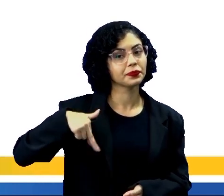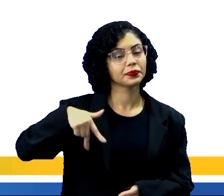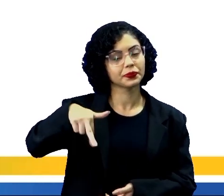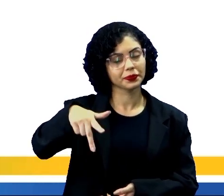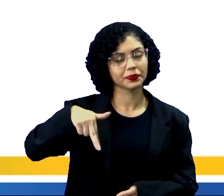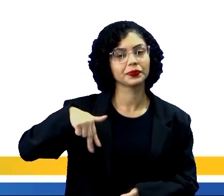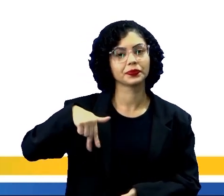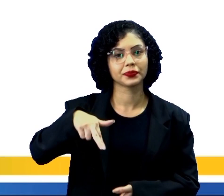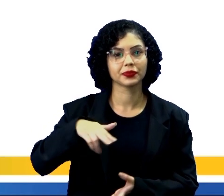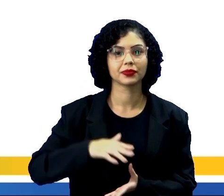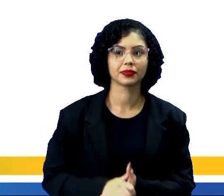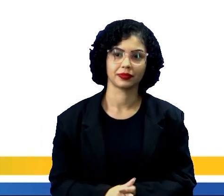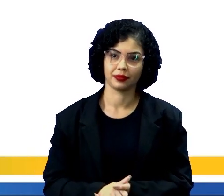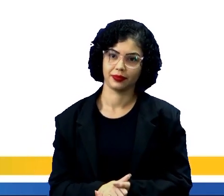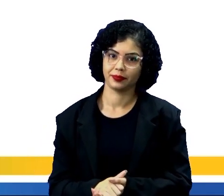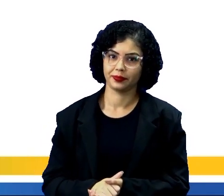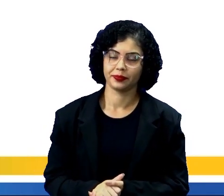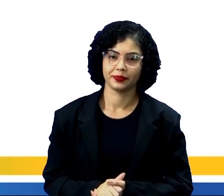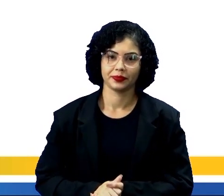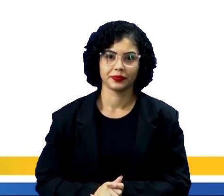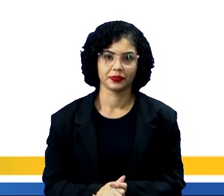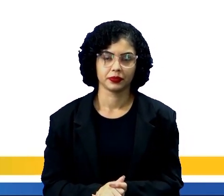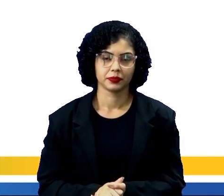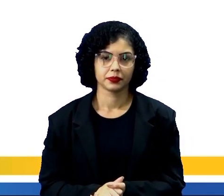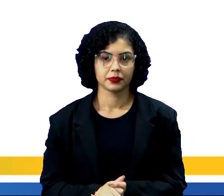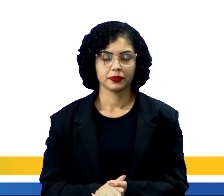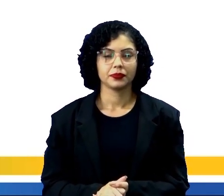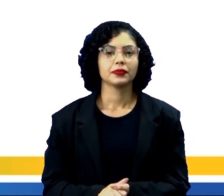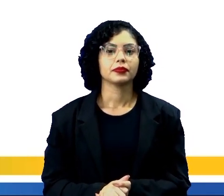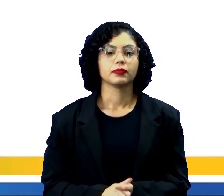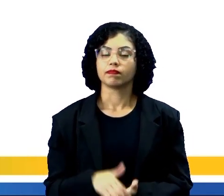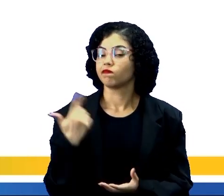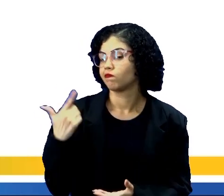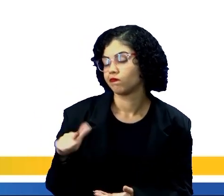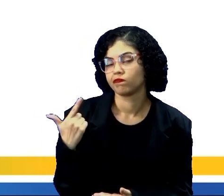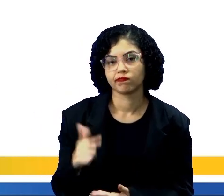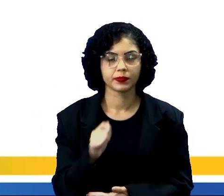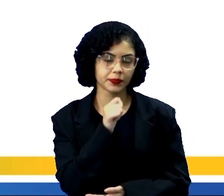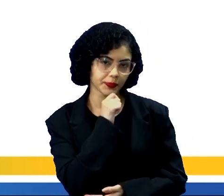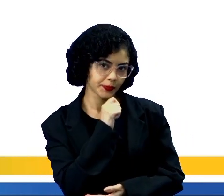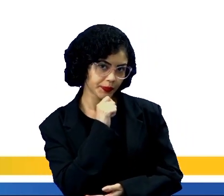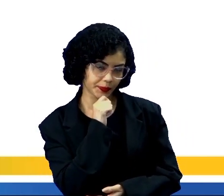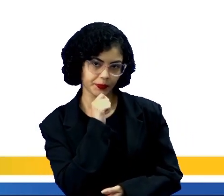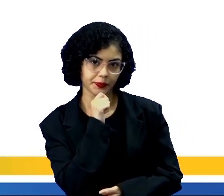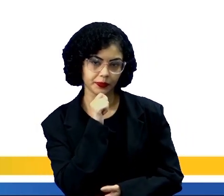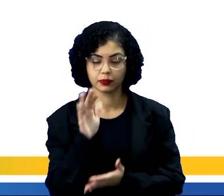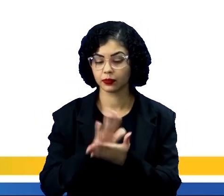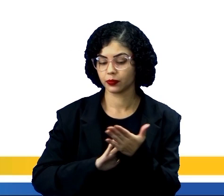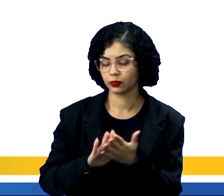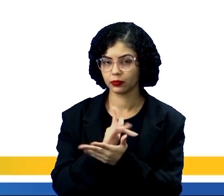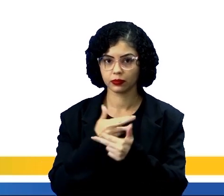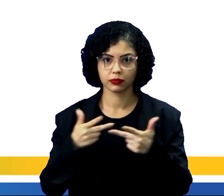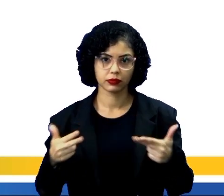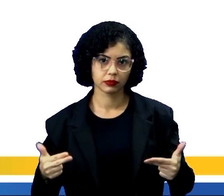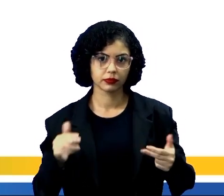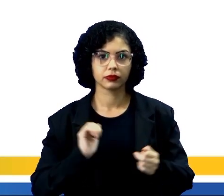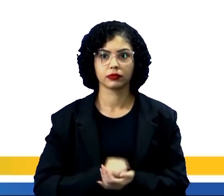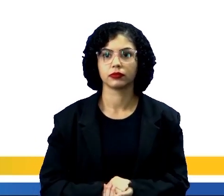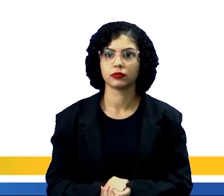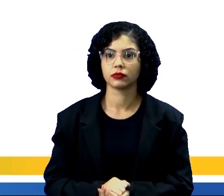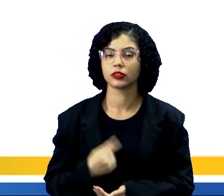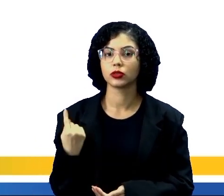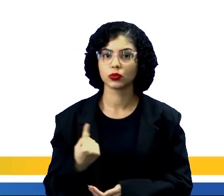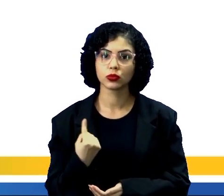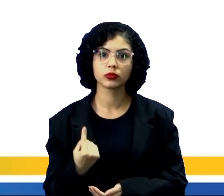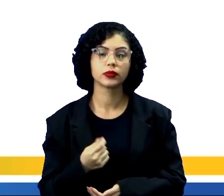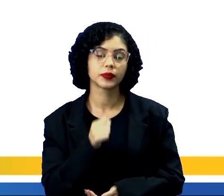Isso mesmo, eles andavam a pé, crianças. Eles não tinham ainda nenhum meio de transporte. O